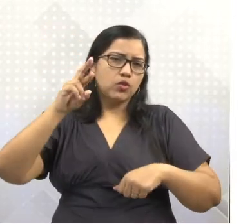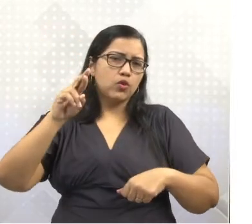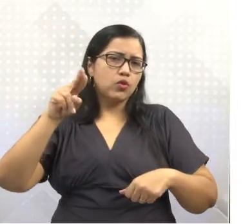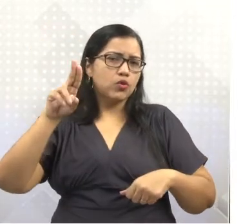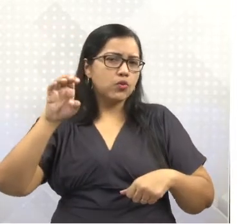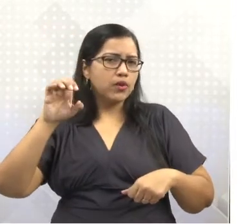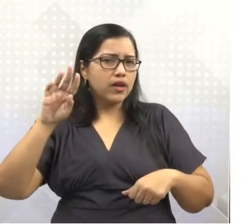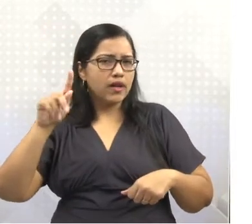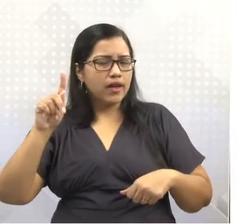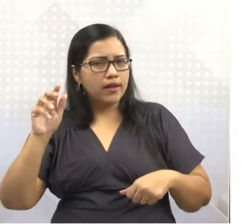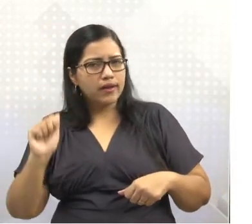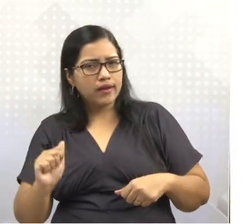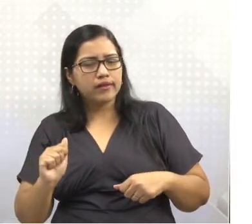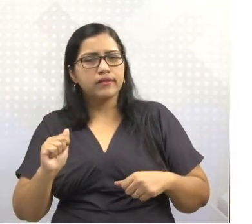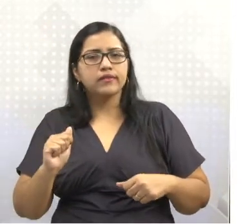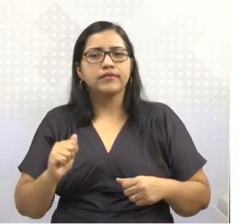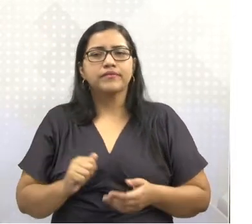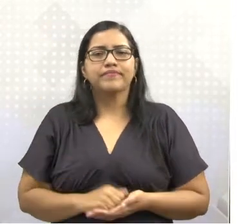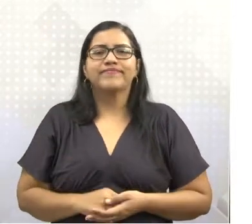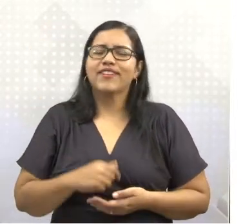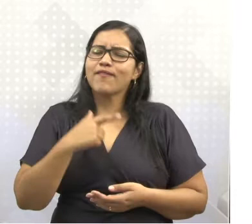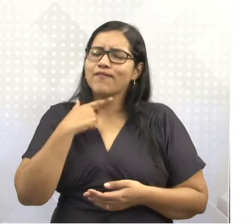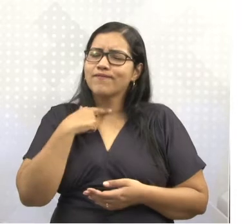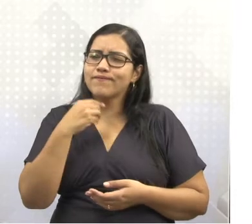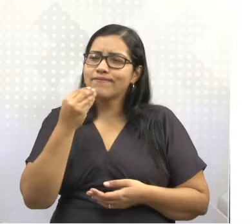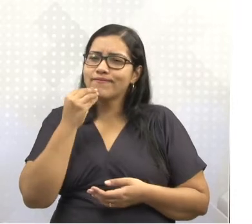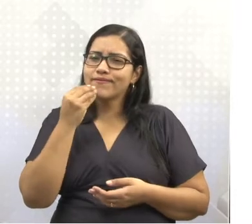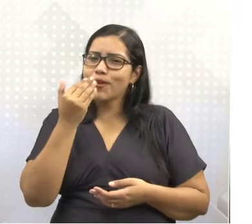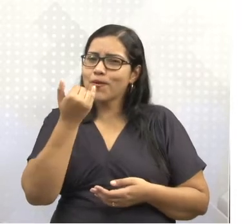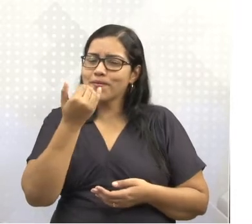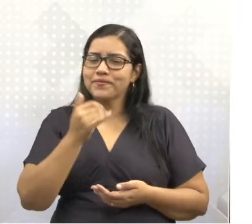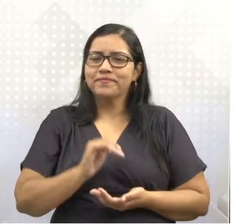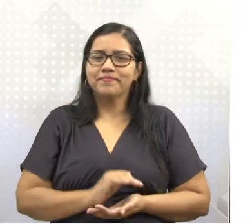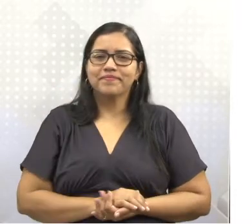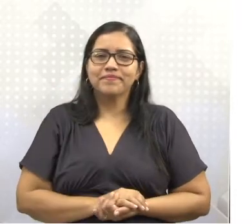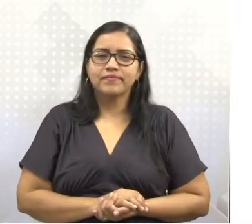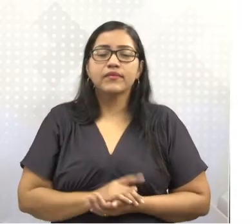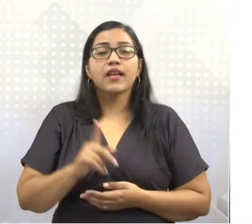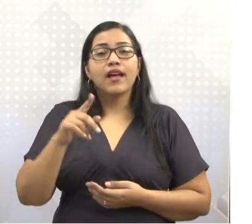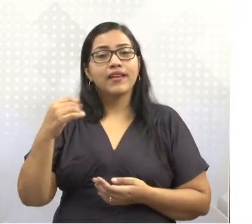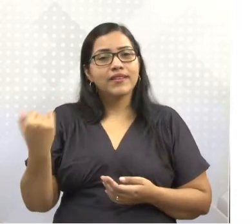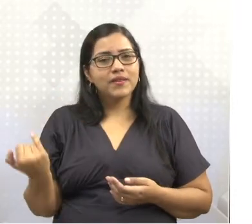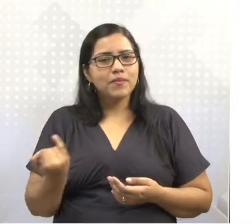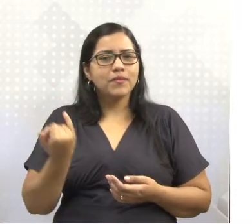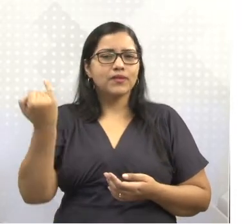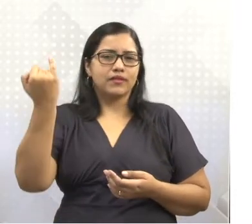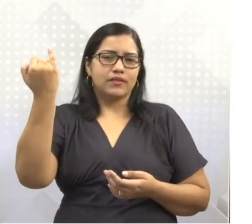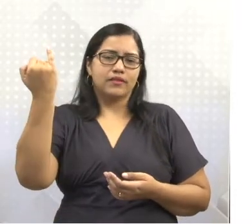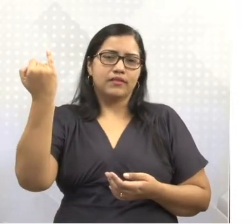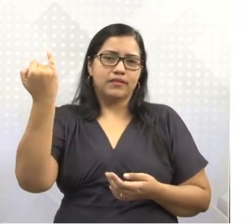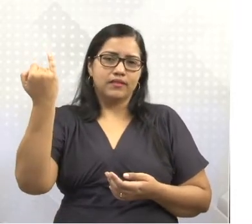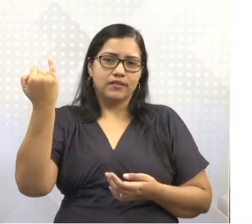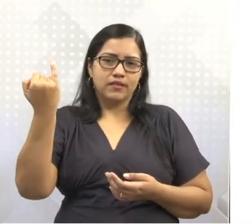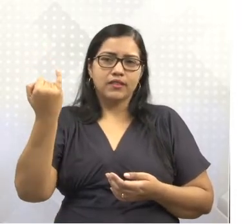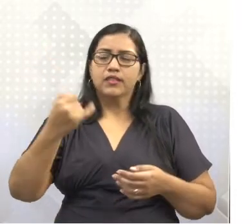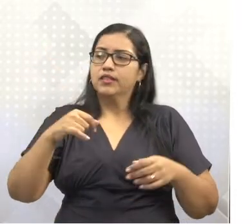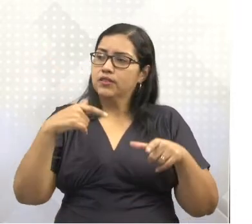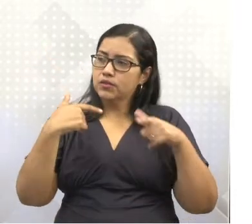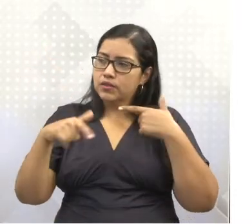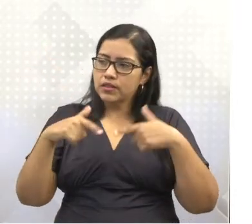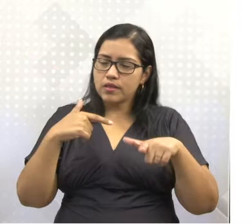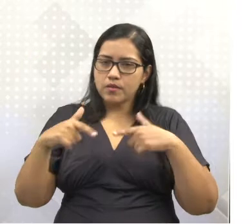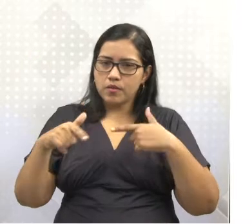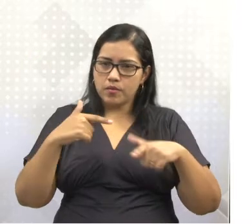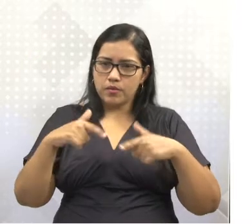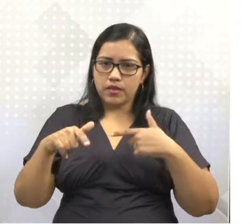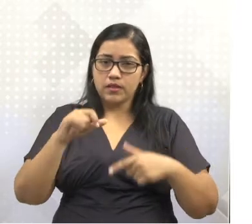Grã-Bretanha. Só eu falo em salmão da vontade de comer. Então, importante essa atividade, tanto na Islândia,